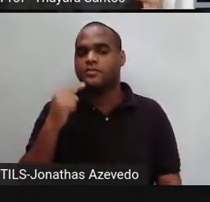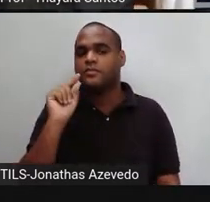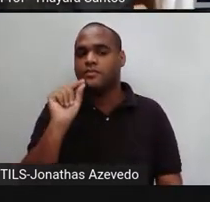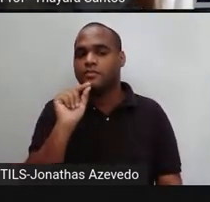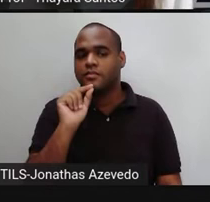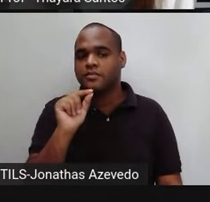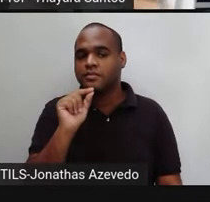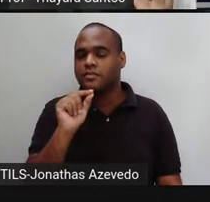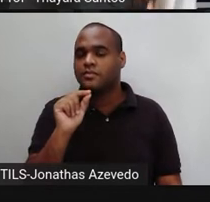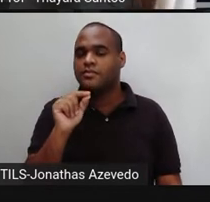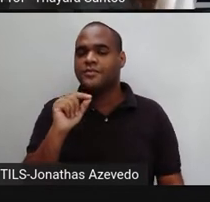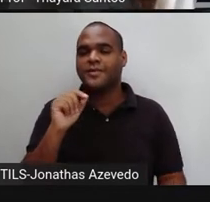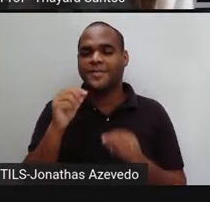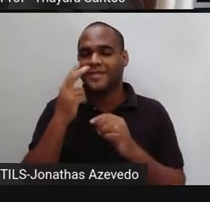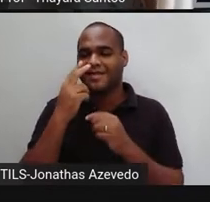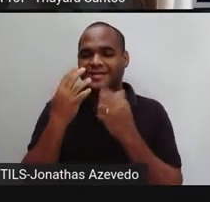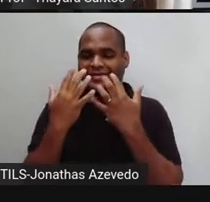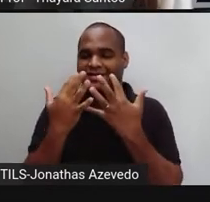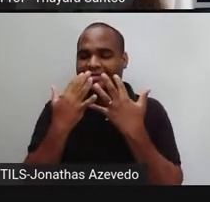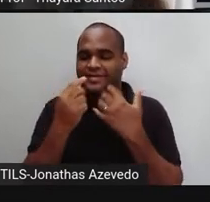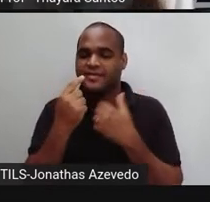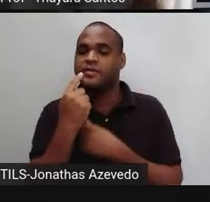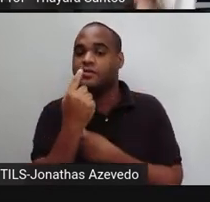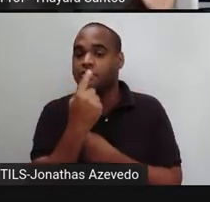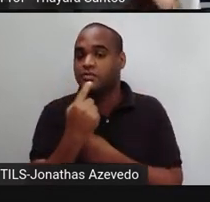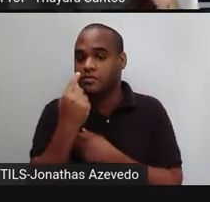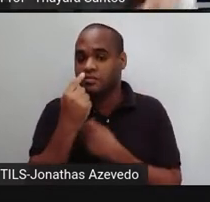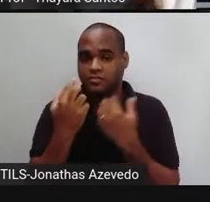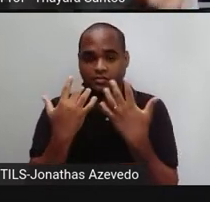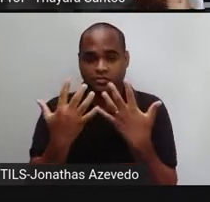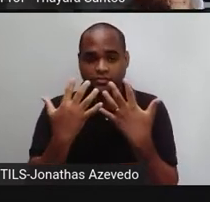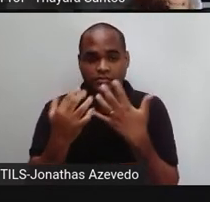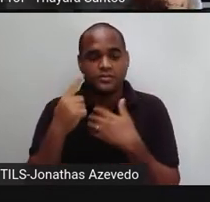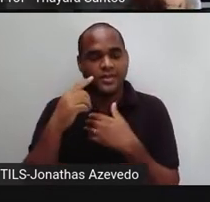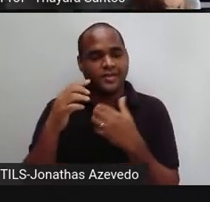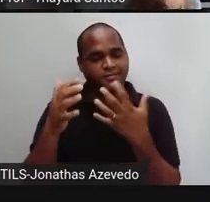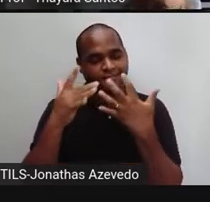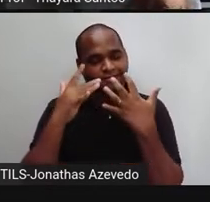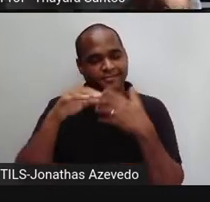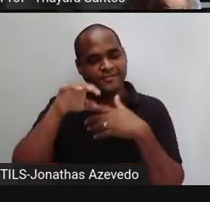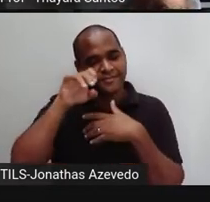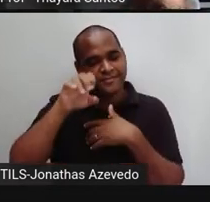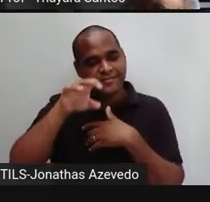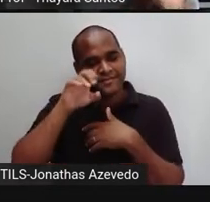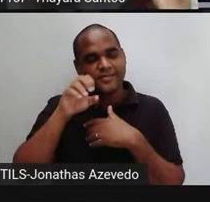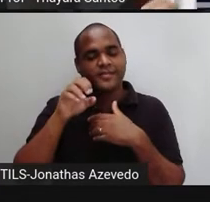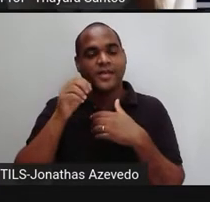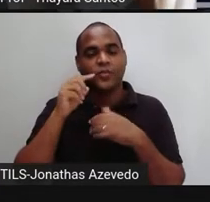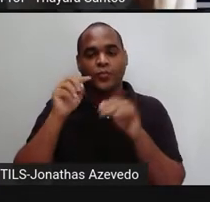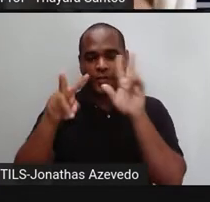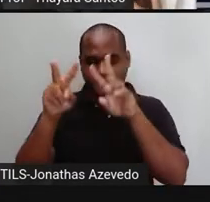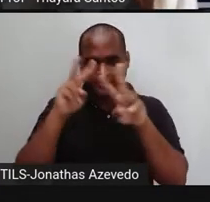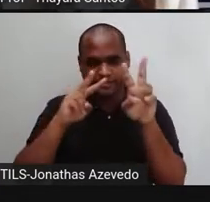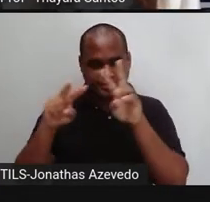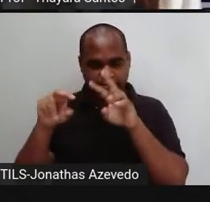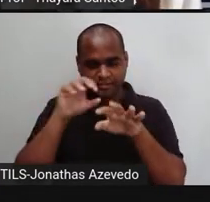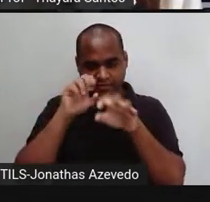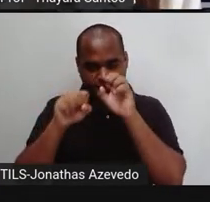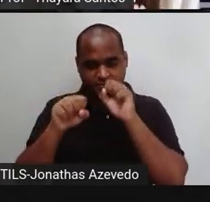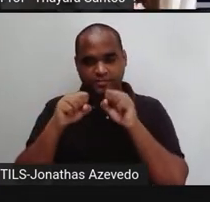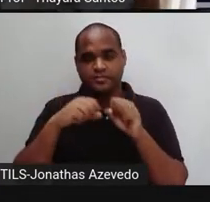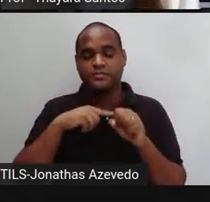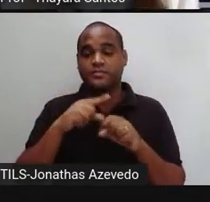cílios funcionam como se fossem filtros. Quando o ar entra, ele já é filtrado nesses cílios que a gente tem no nariz. E além disso,